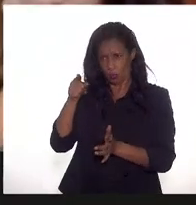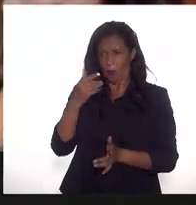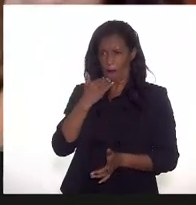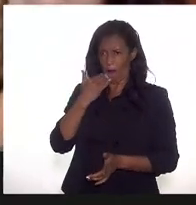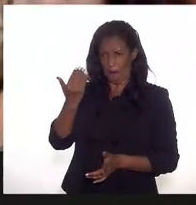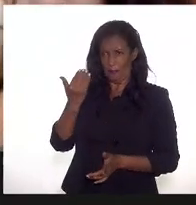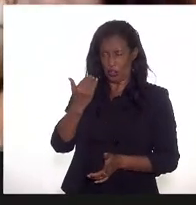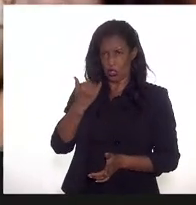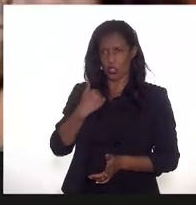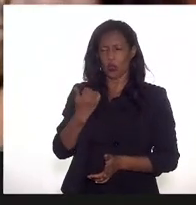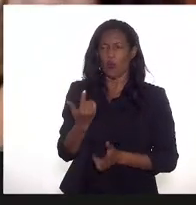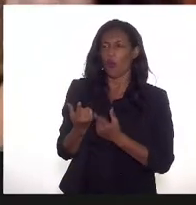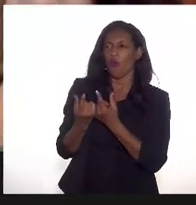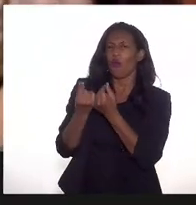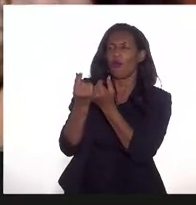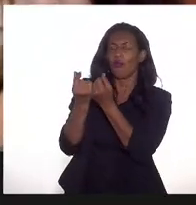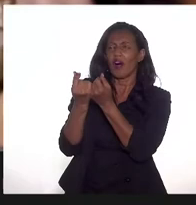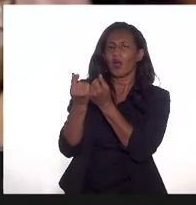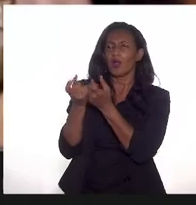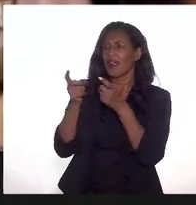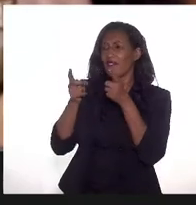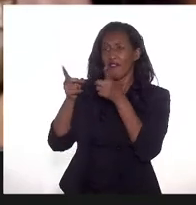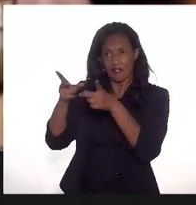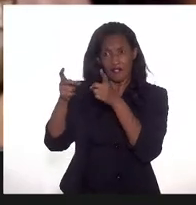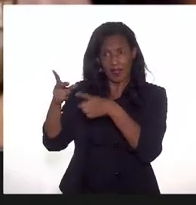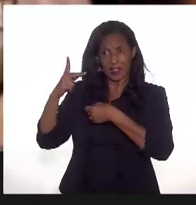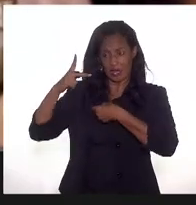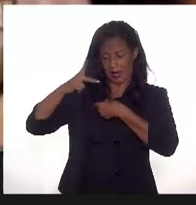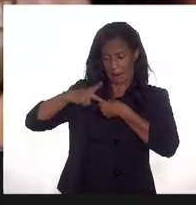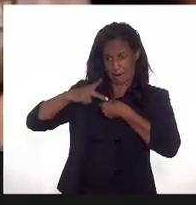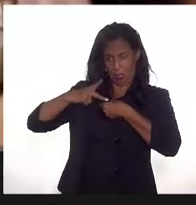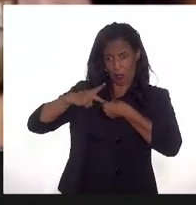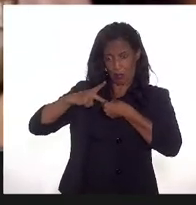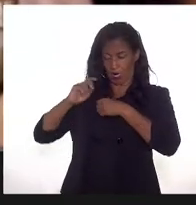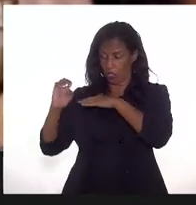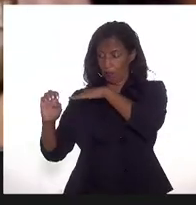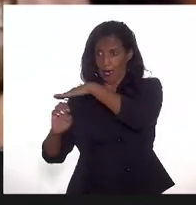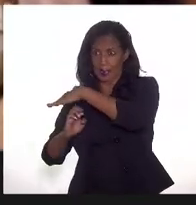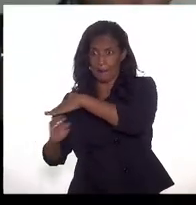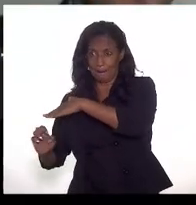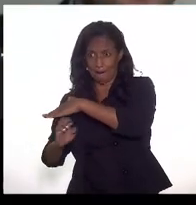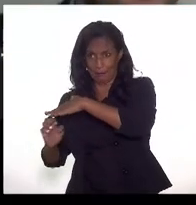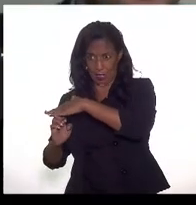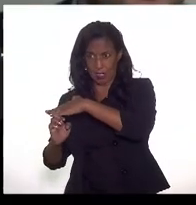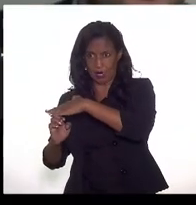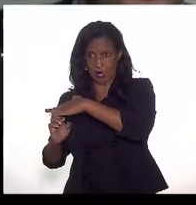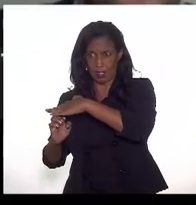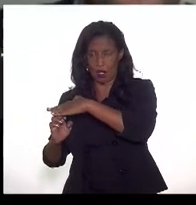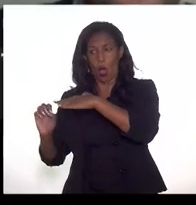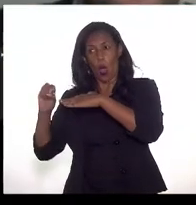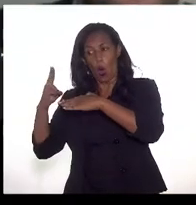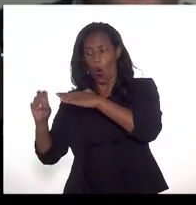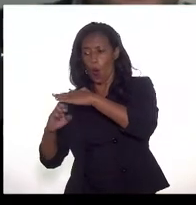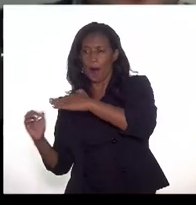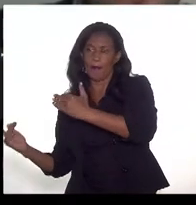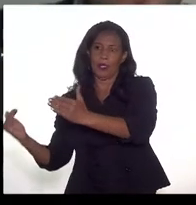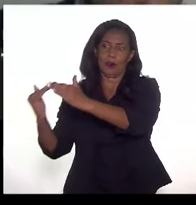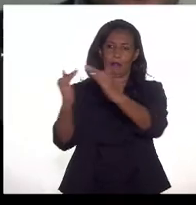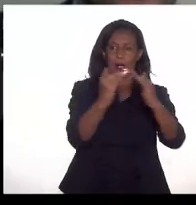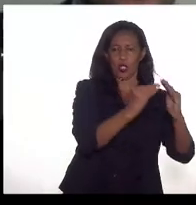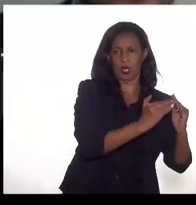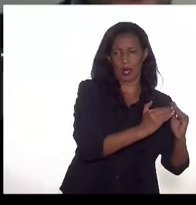comentou da Petrobras, isso aí é o preço de venda da Petrobras para as distribuidoras estaduais? Perfeitamente. Ah, sim.